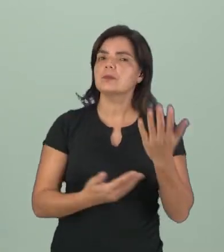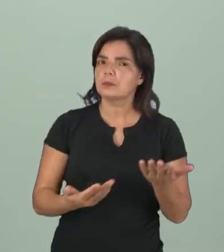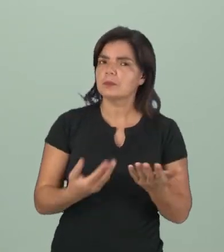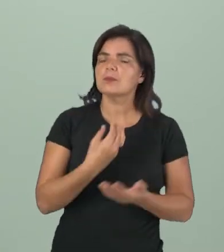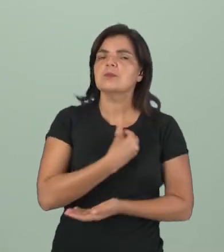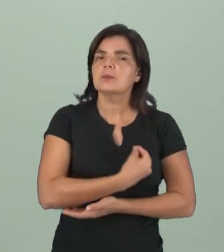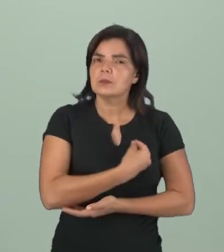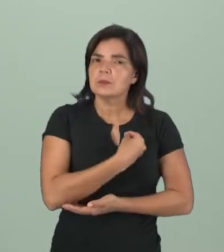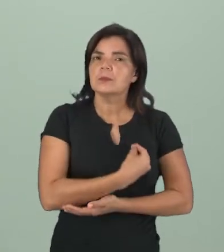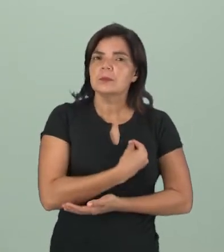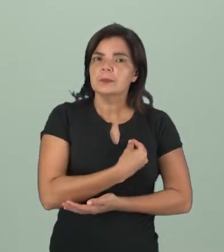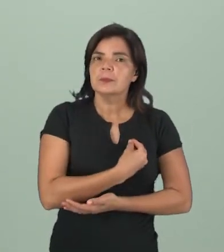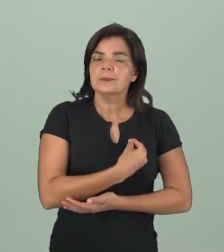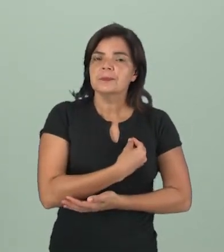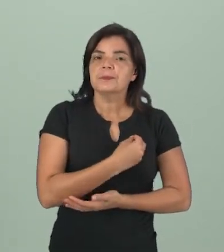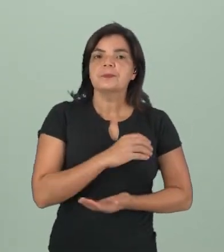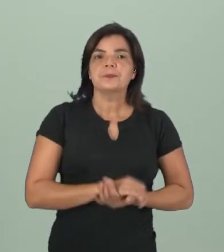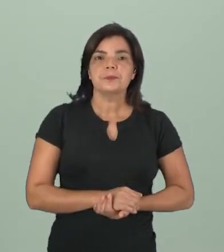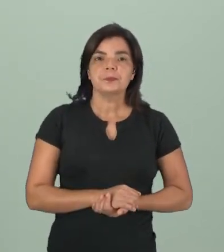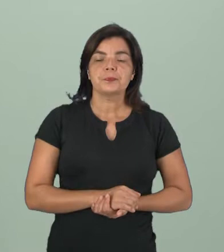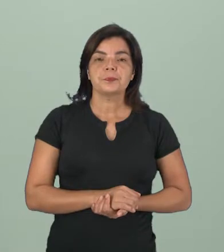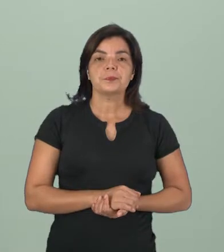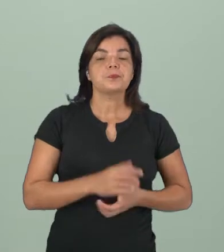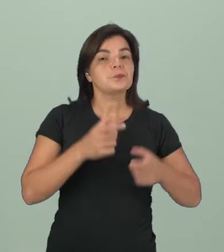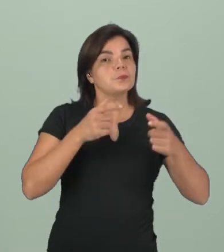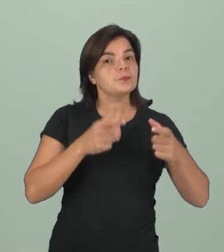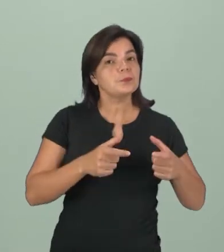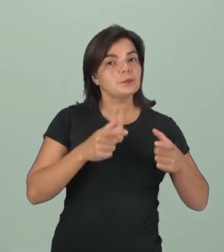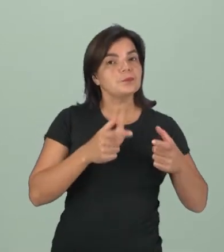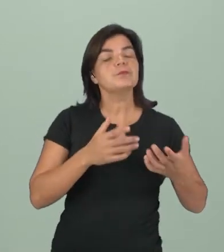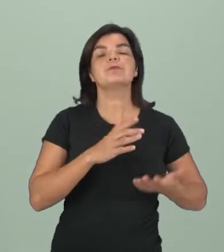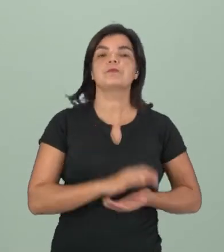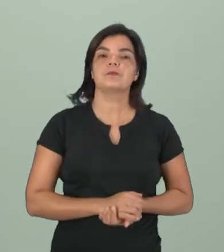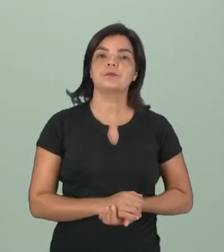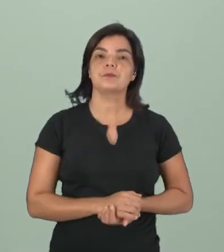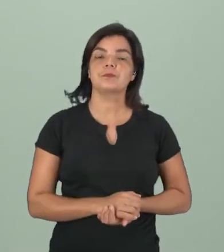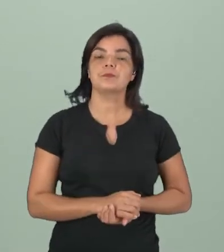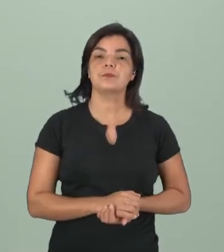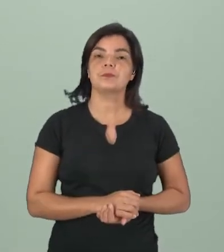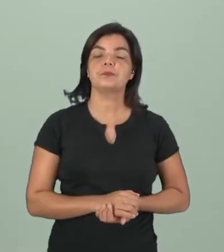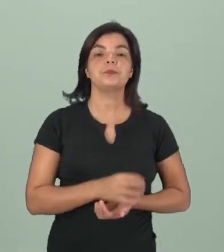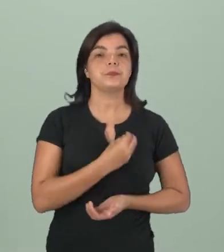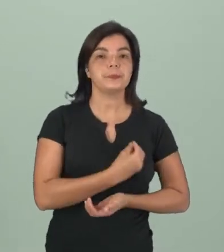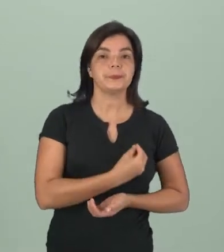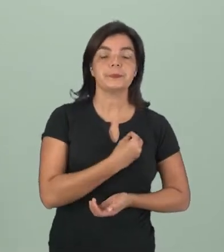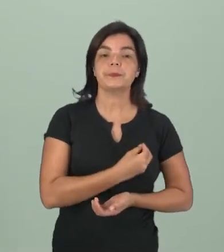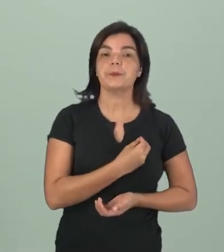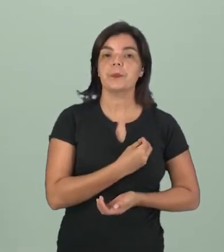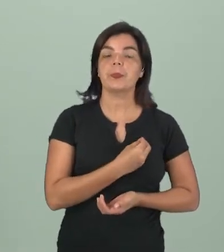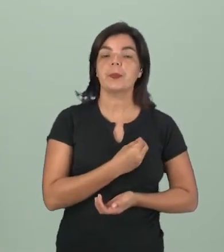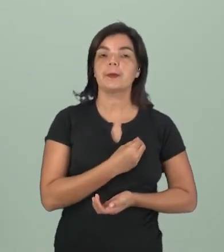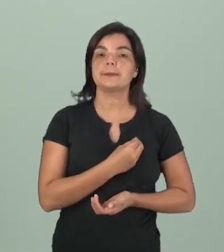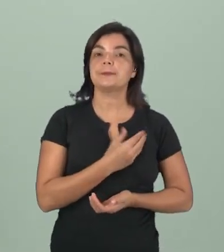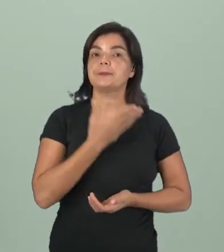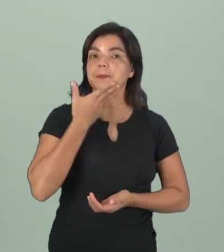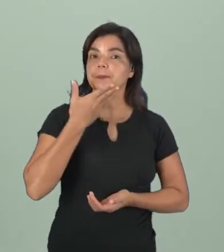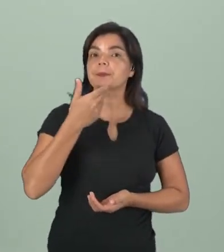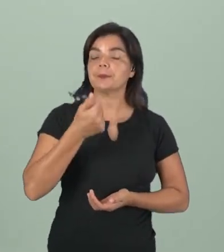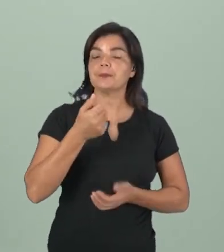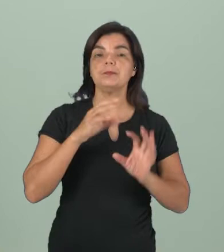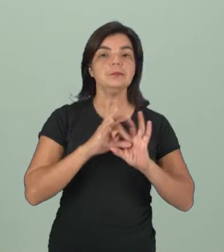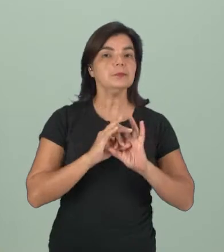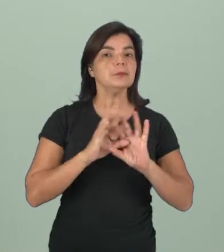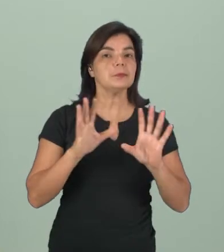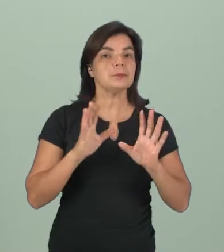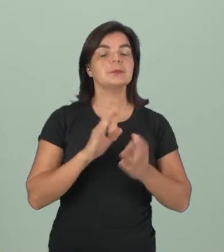viverem no seu habitat, viver das formas que eles, que seria melhor para